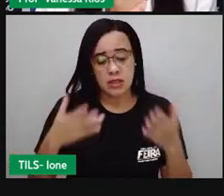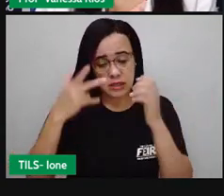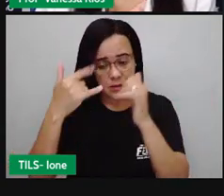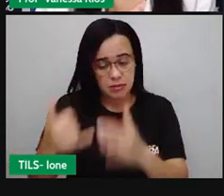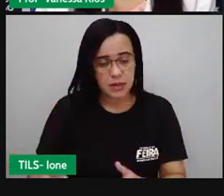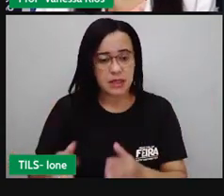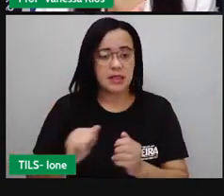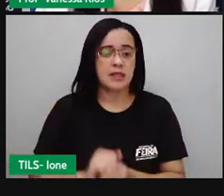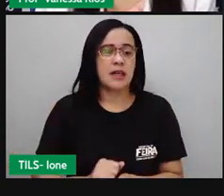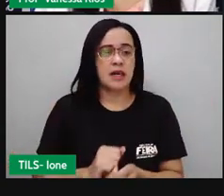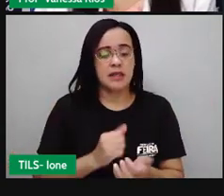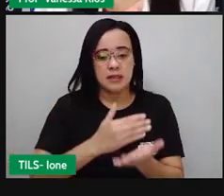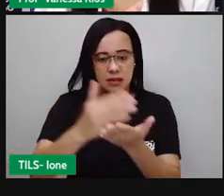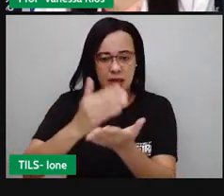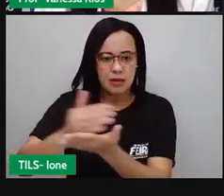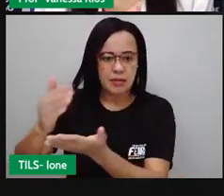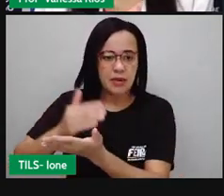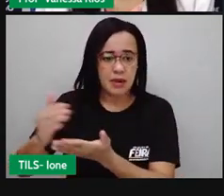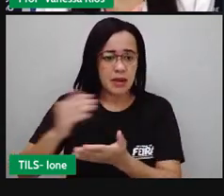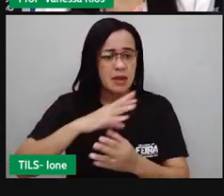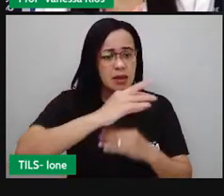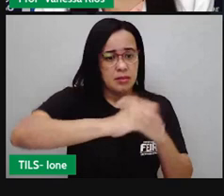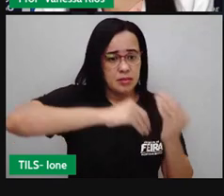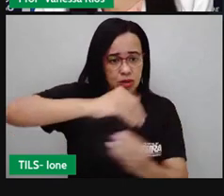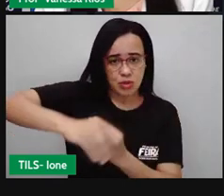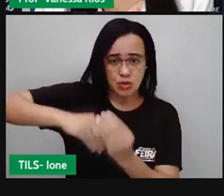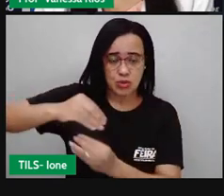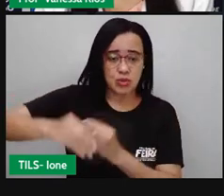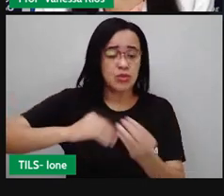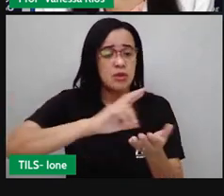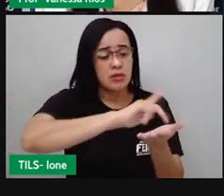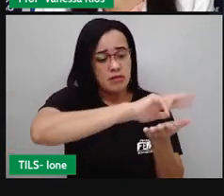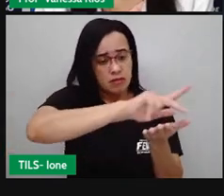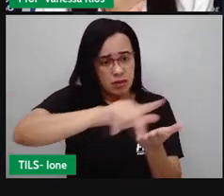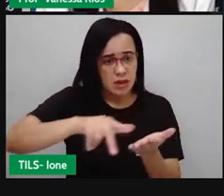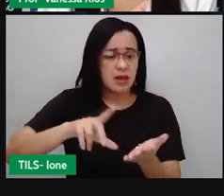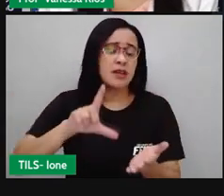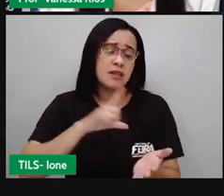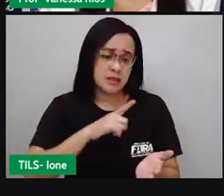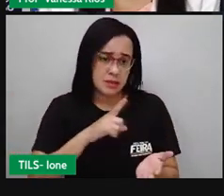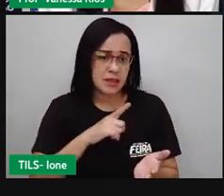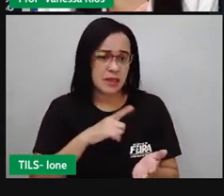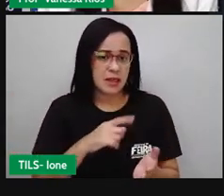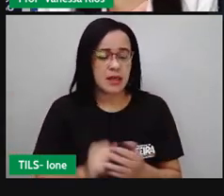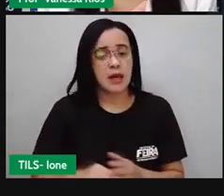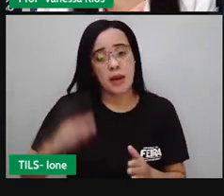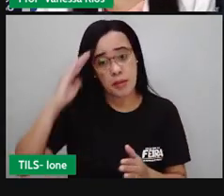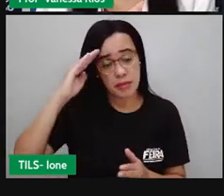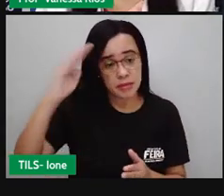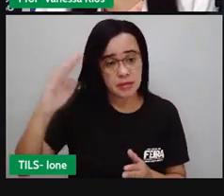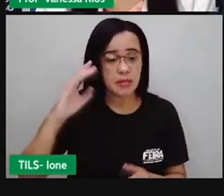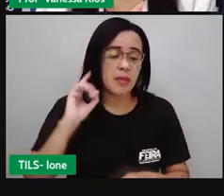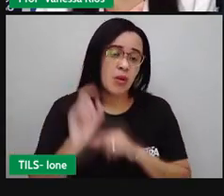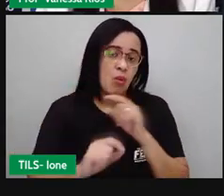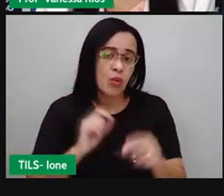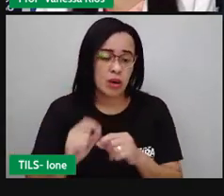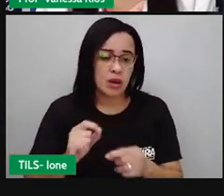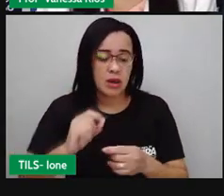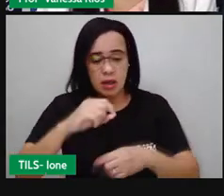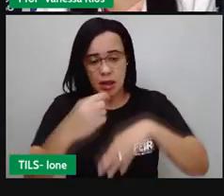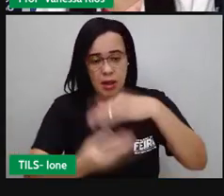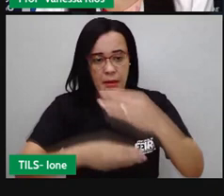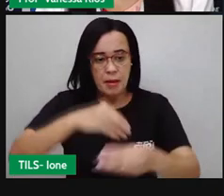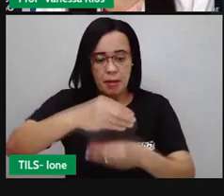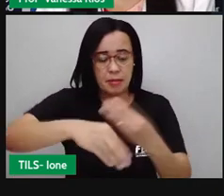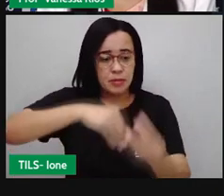observa que existem várias formas de separar uma mistura. E principalmente aí as misturas heterogêneas, que são